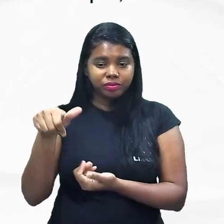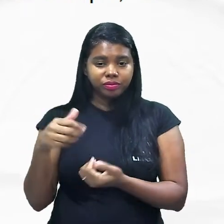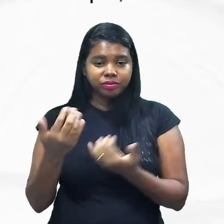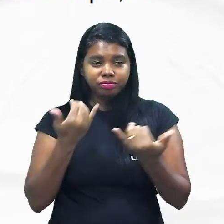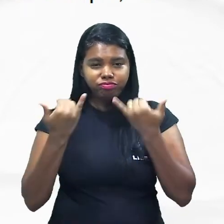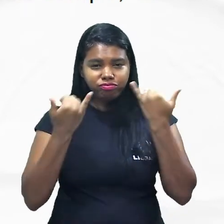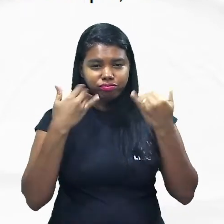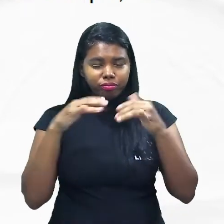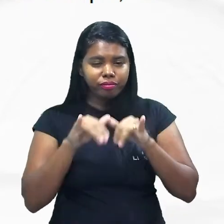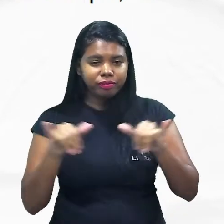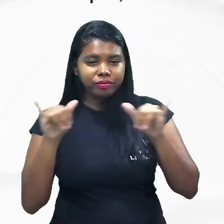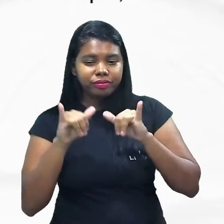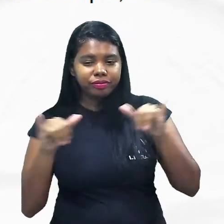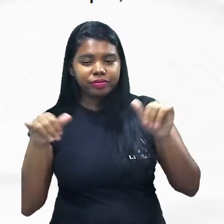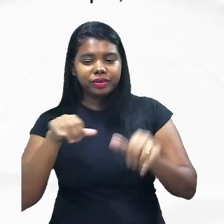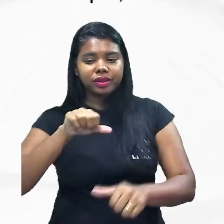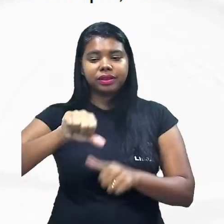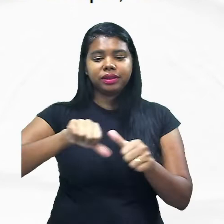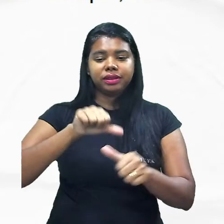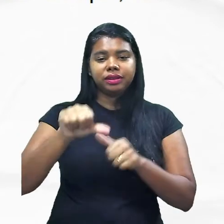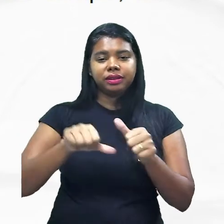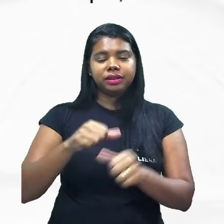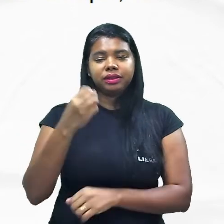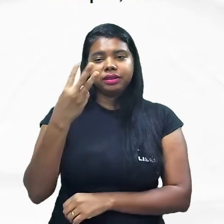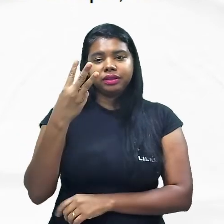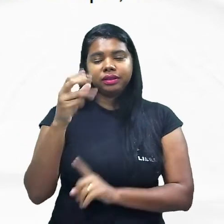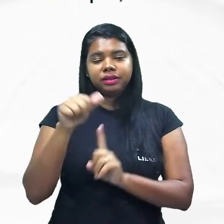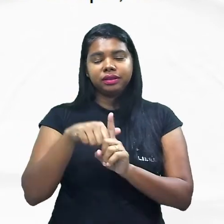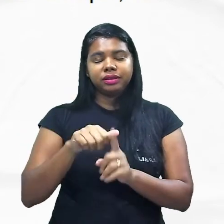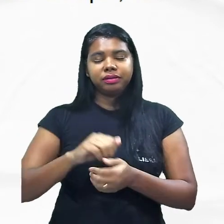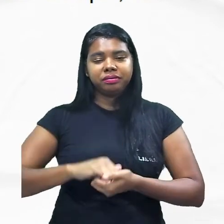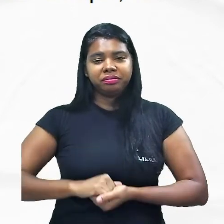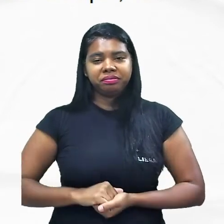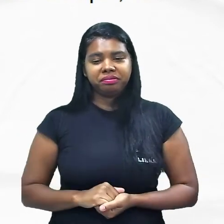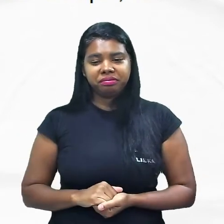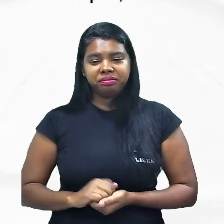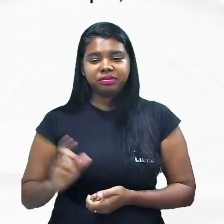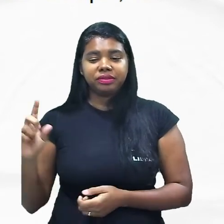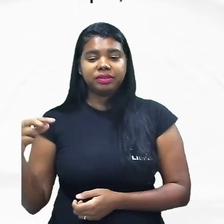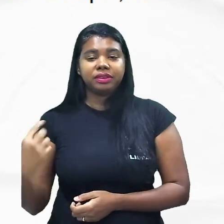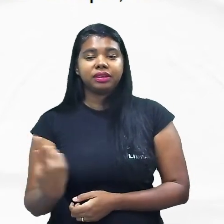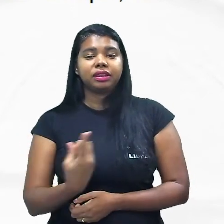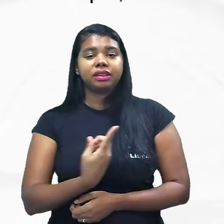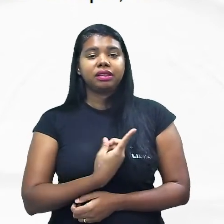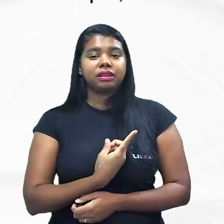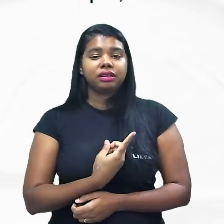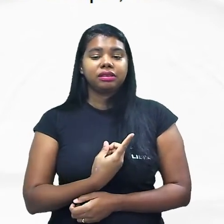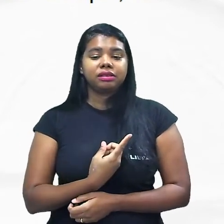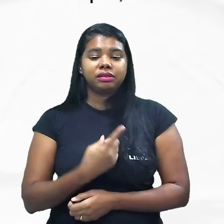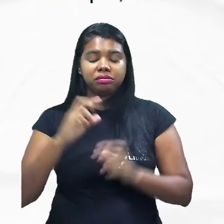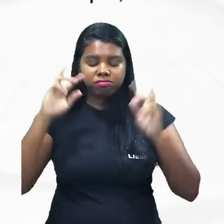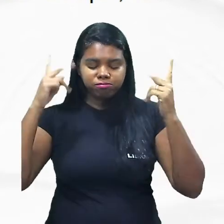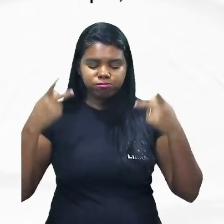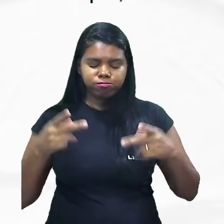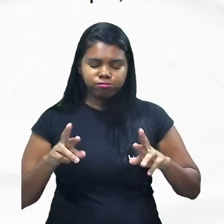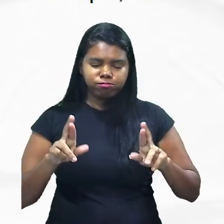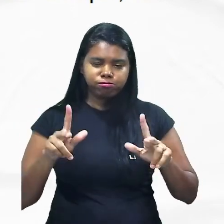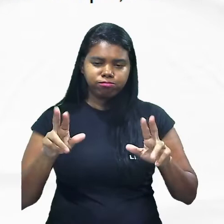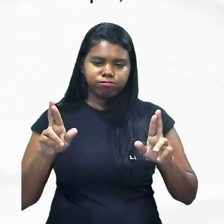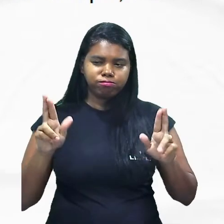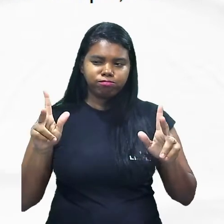informações se renovam a cada três meses fazendo de nós um novo ser completamente diferente